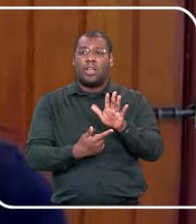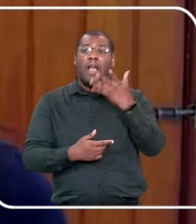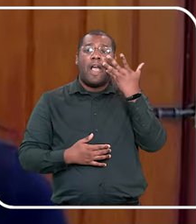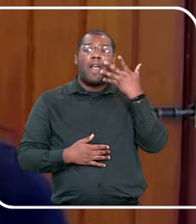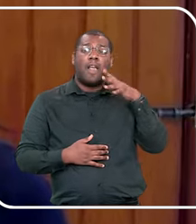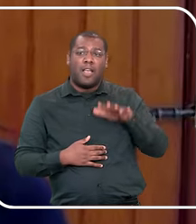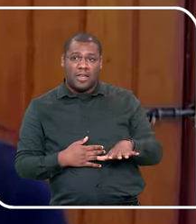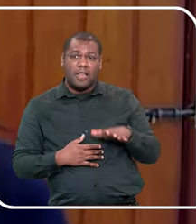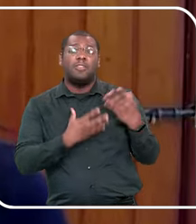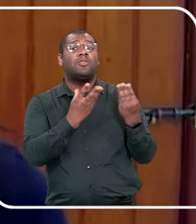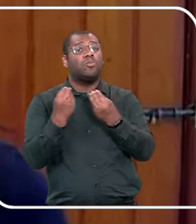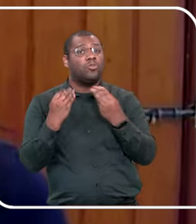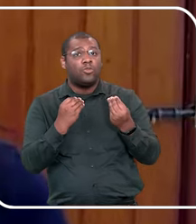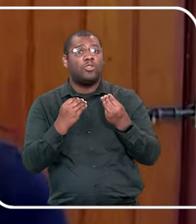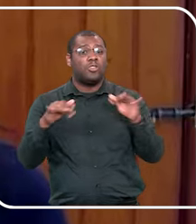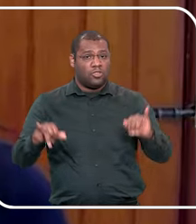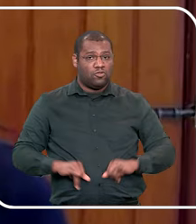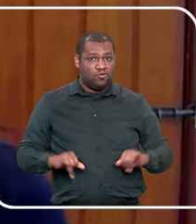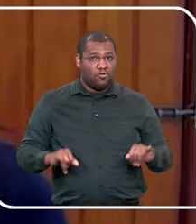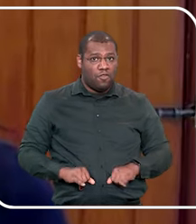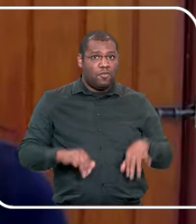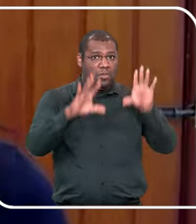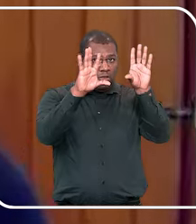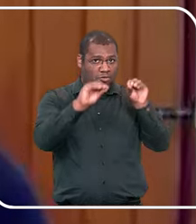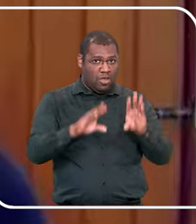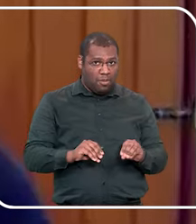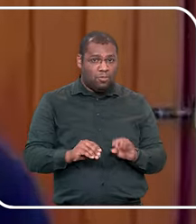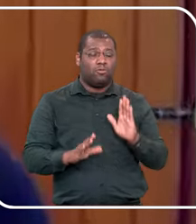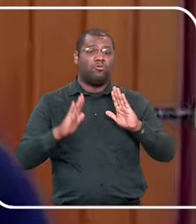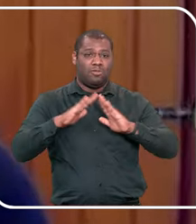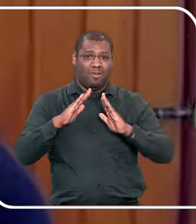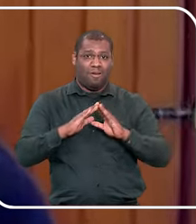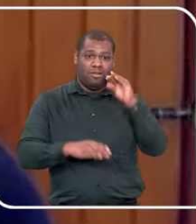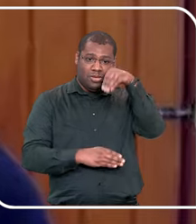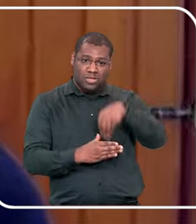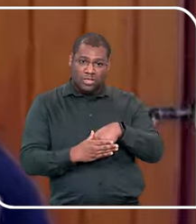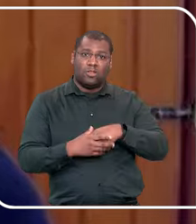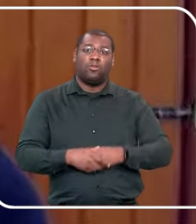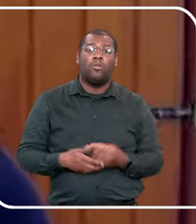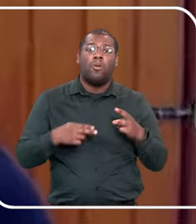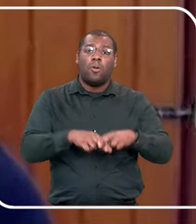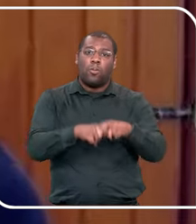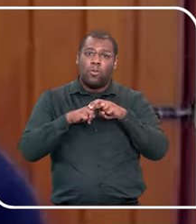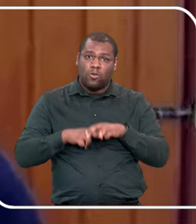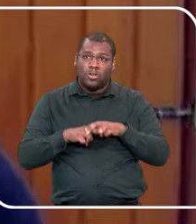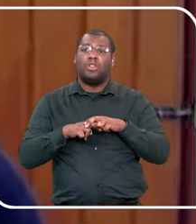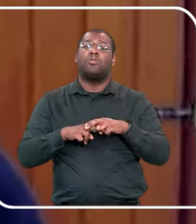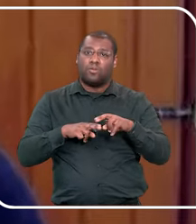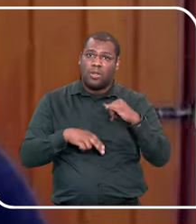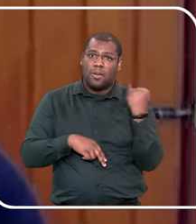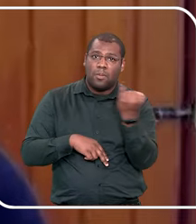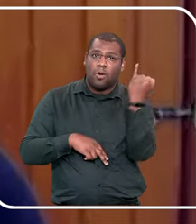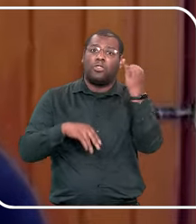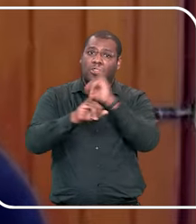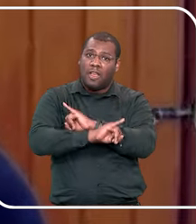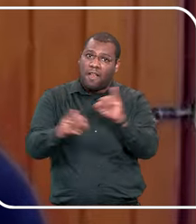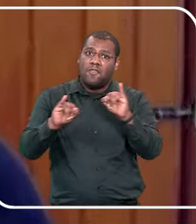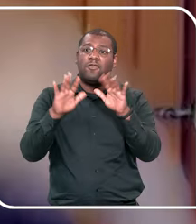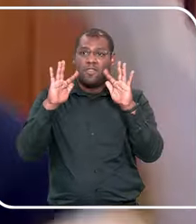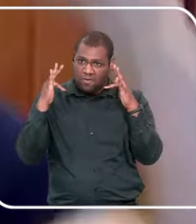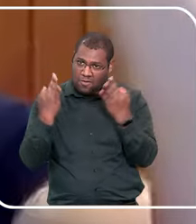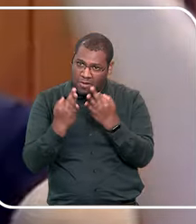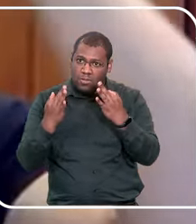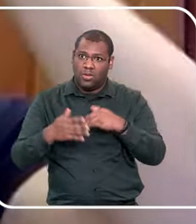acontecem dentro de casa, onde existe essa rede. Então, por isso, é importante a gente compartilhar com os nossos familiares também, tá?